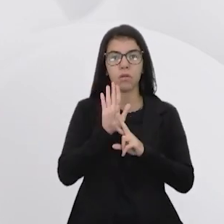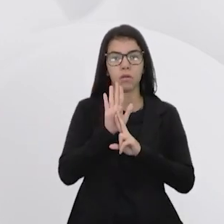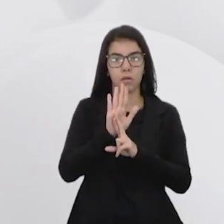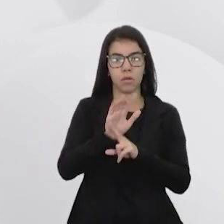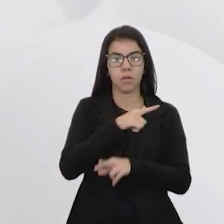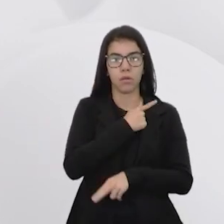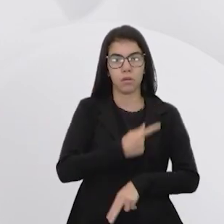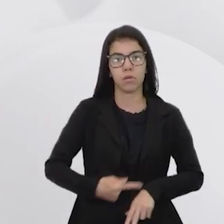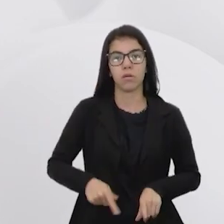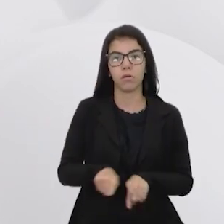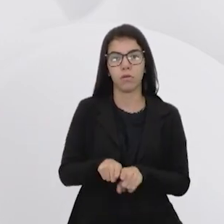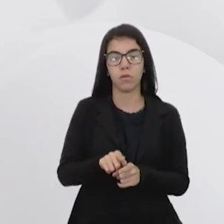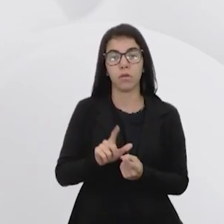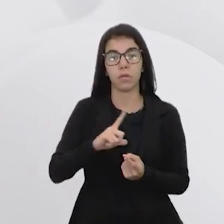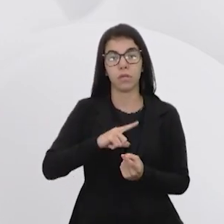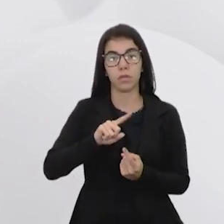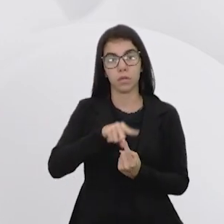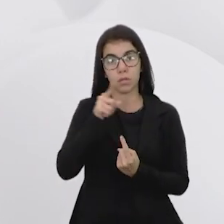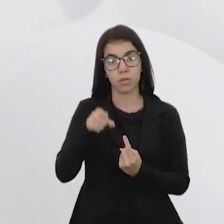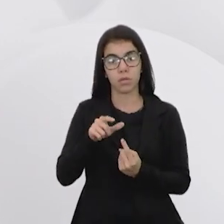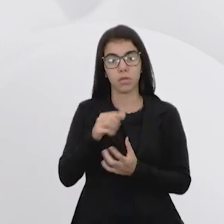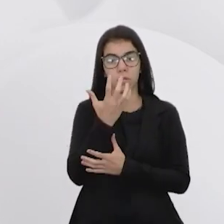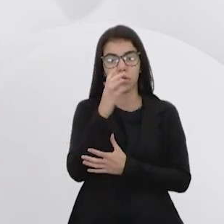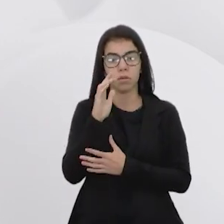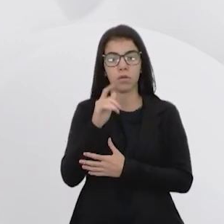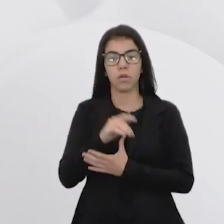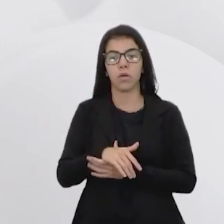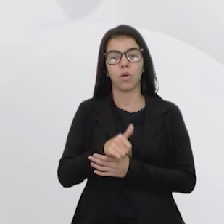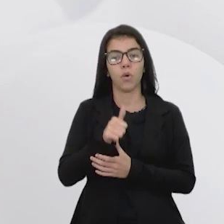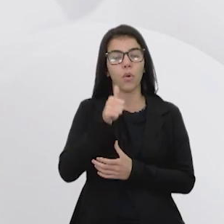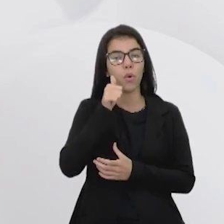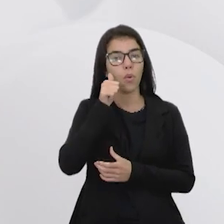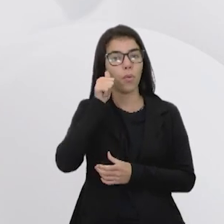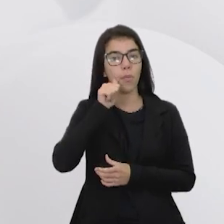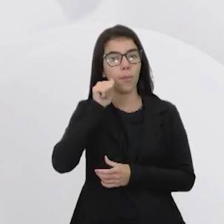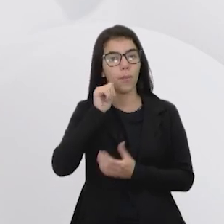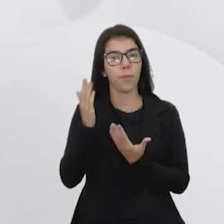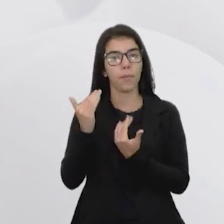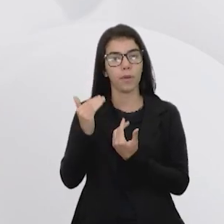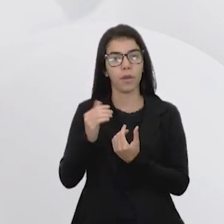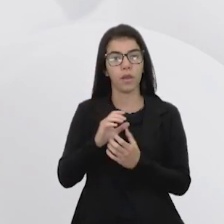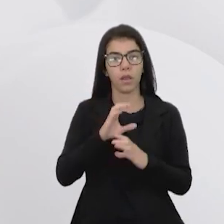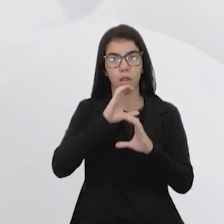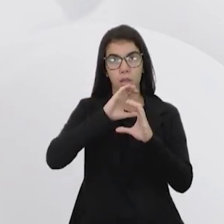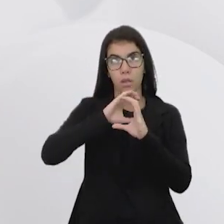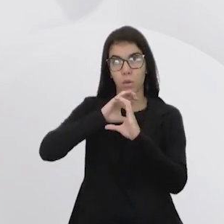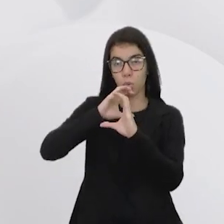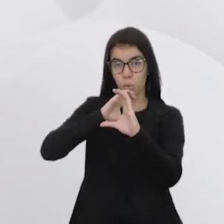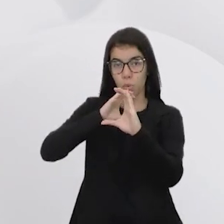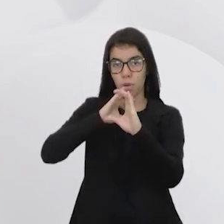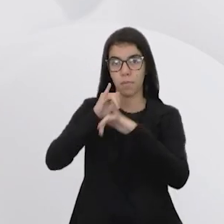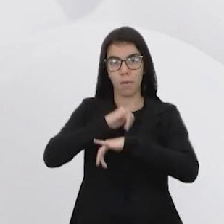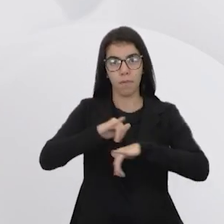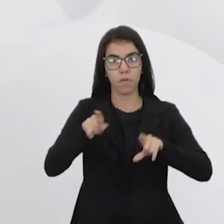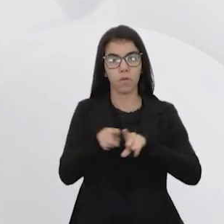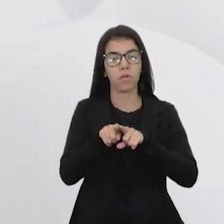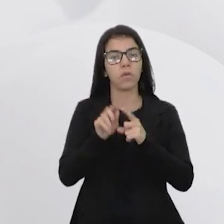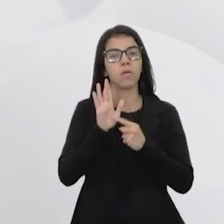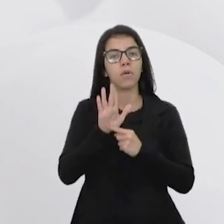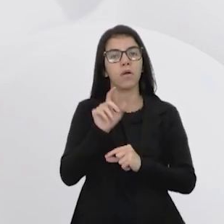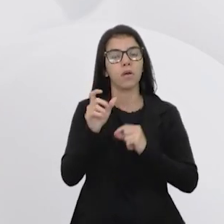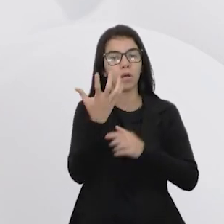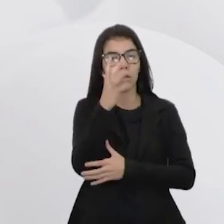Até é uma imagem de Brasília. Depois você tem um ambientalista, uma adolescente ali com um globo na mão e um alto-falante, trazendo a questão